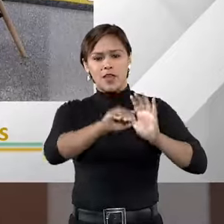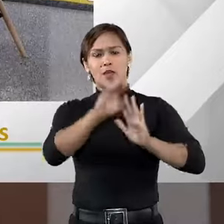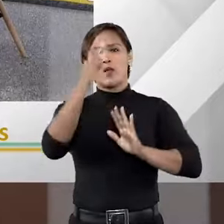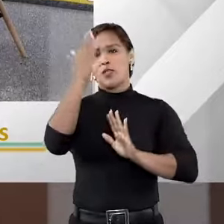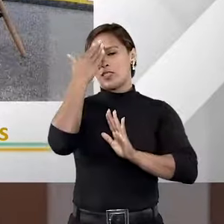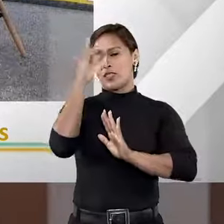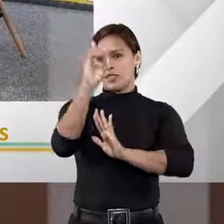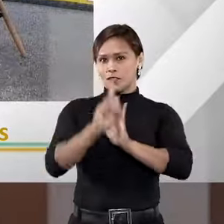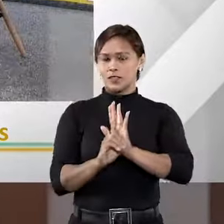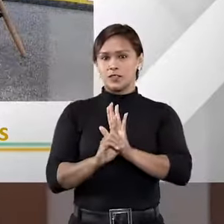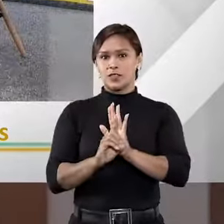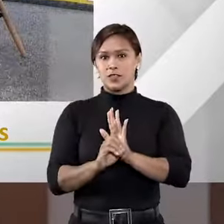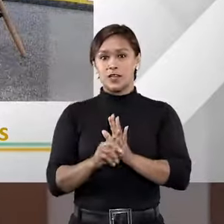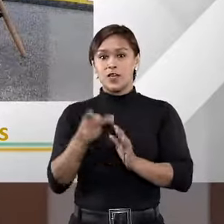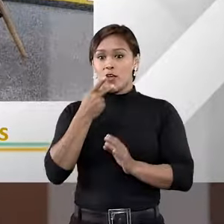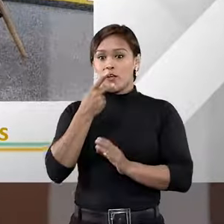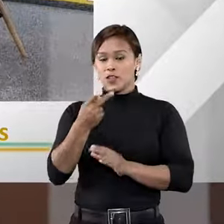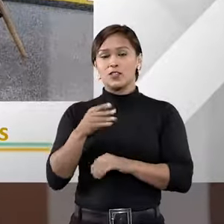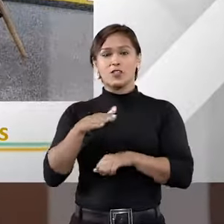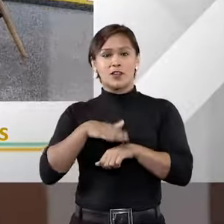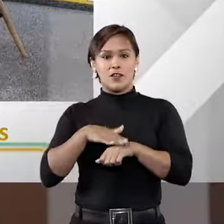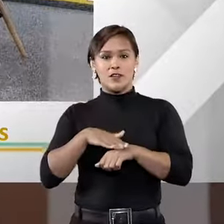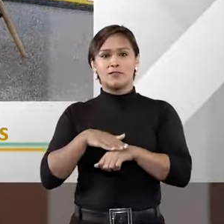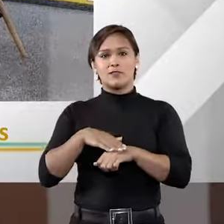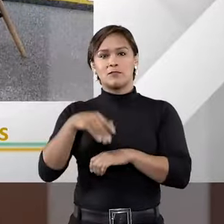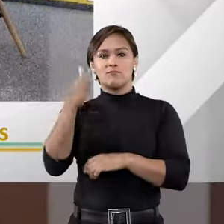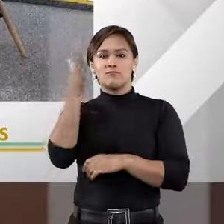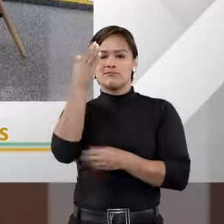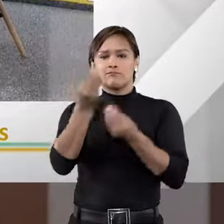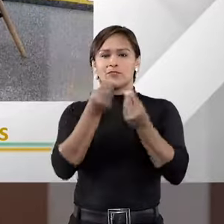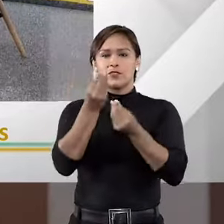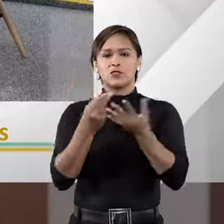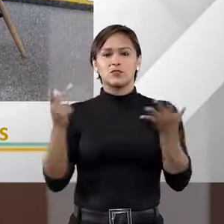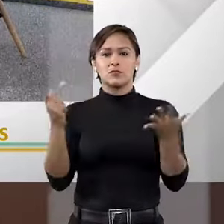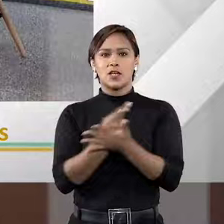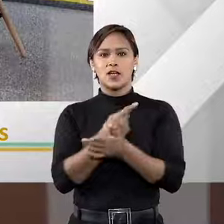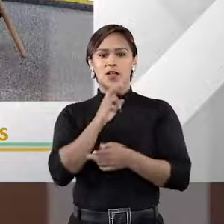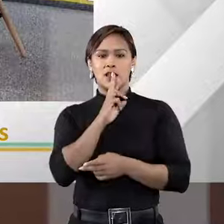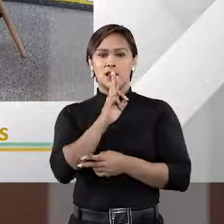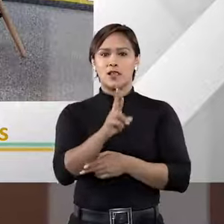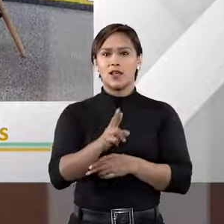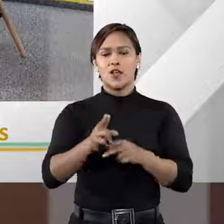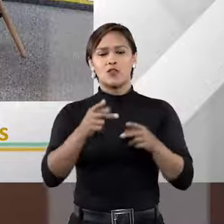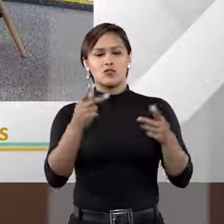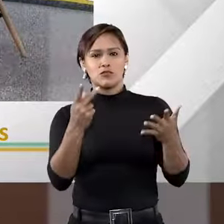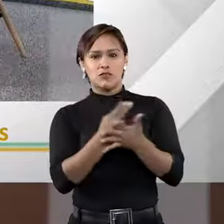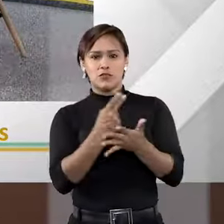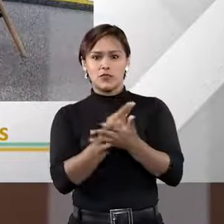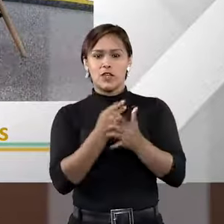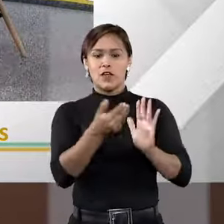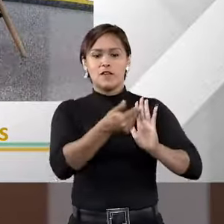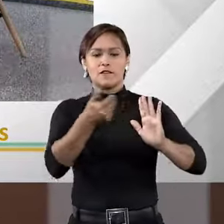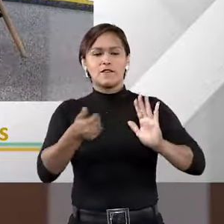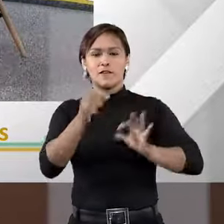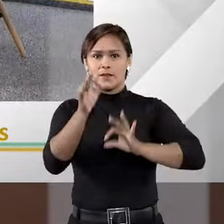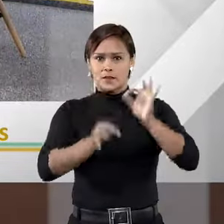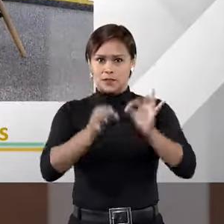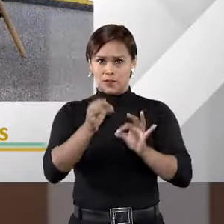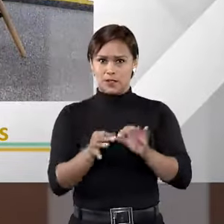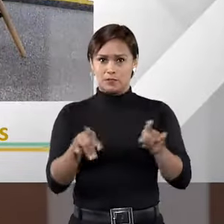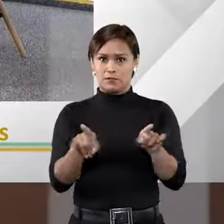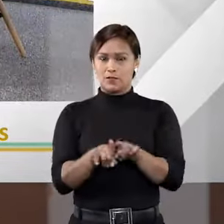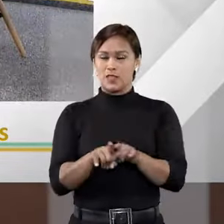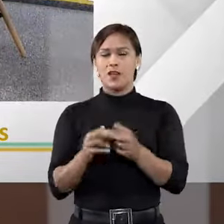Entender Direito. E como você já disse, Tiago, hoje nós vamos entender como se dá essa solução de litígios fora do judiciário.